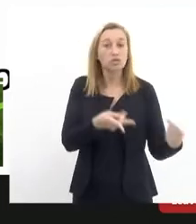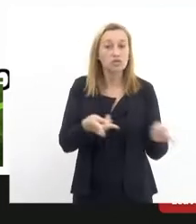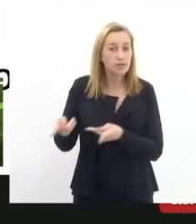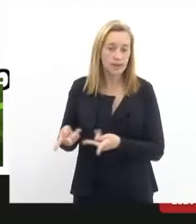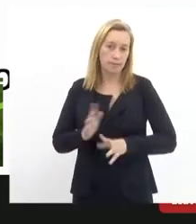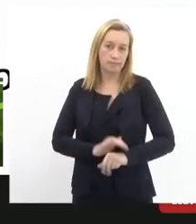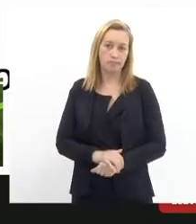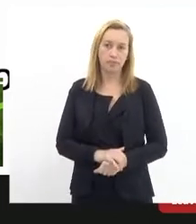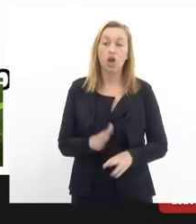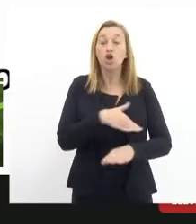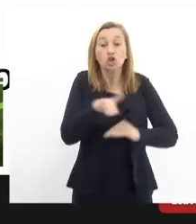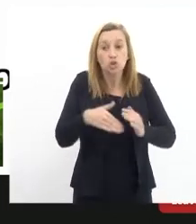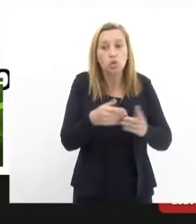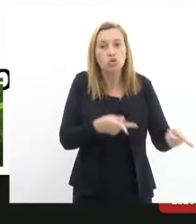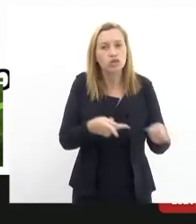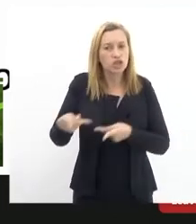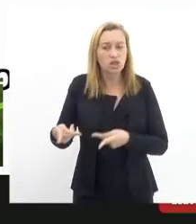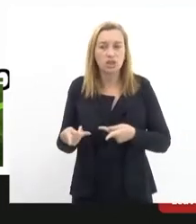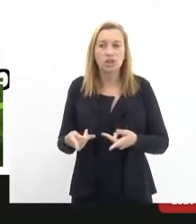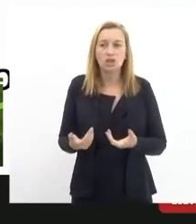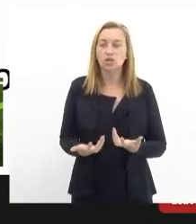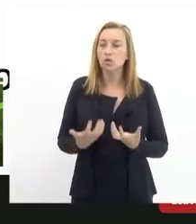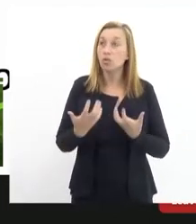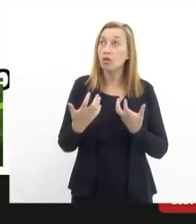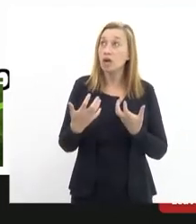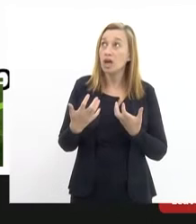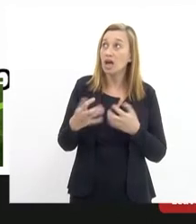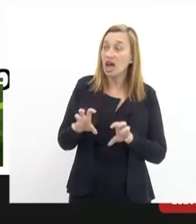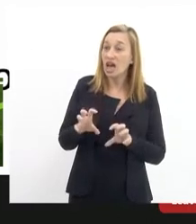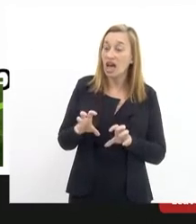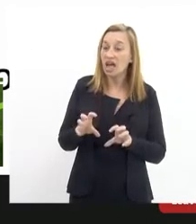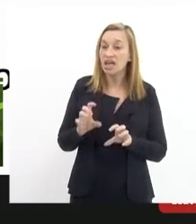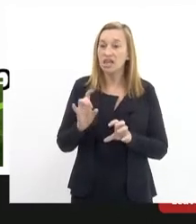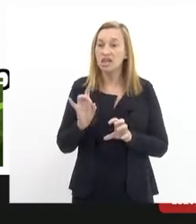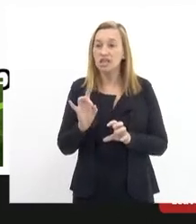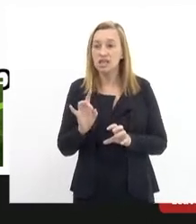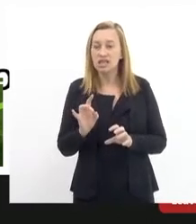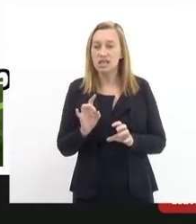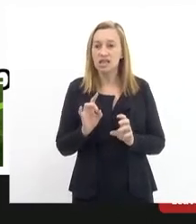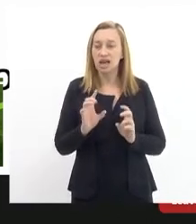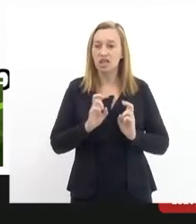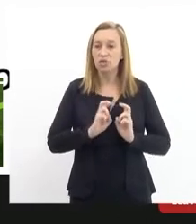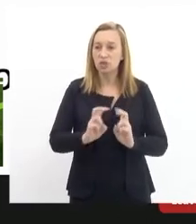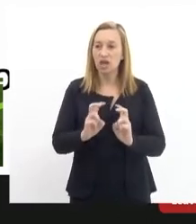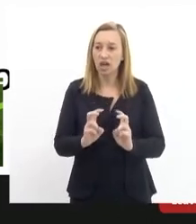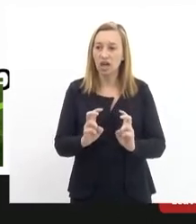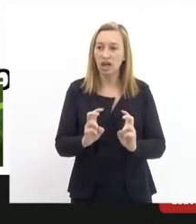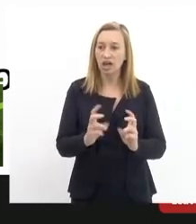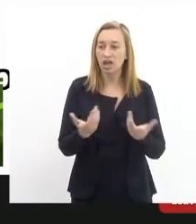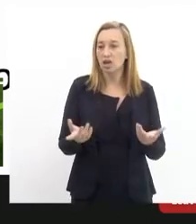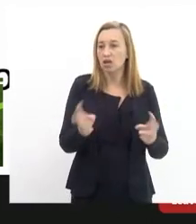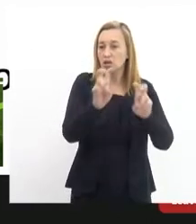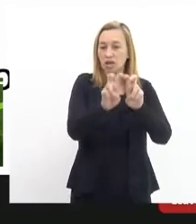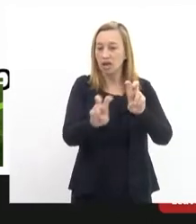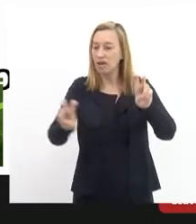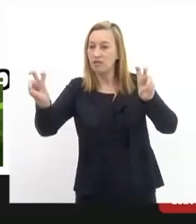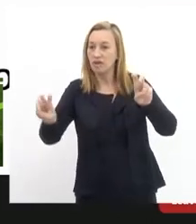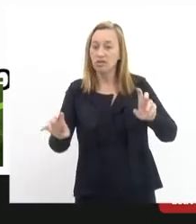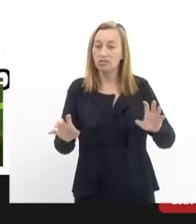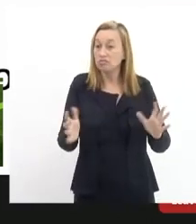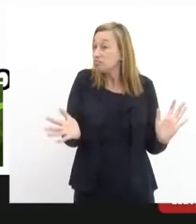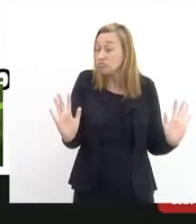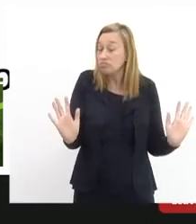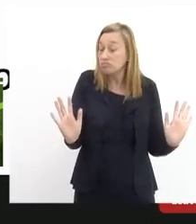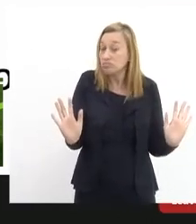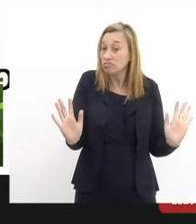Porque todos os visitantes, eles não querem sair num trem de visitantes. Eles não estão querendo sair num teleférico de visitantes. Estão querendo